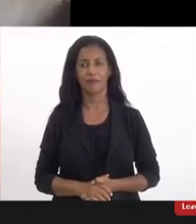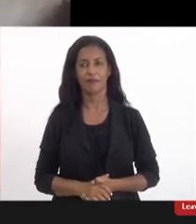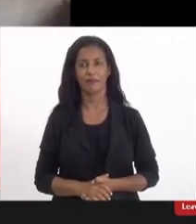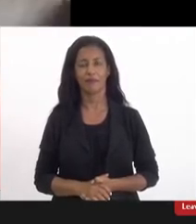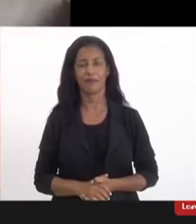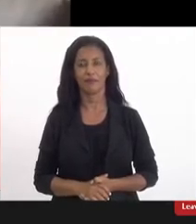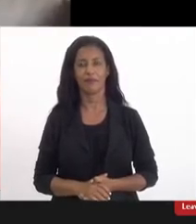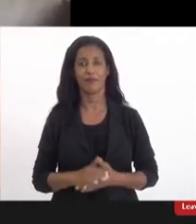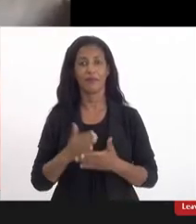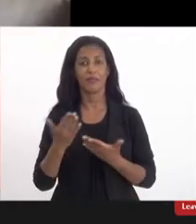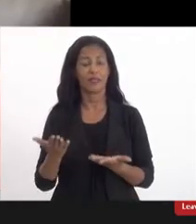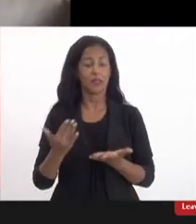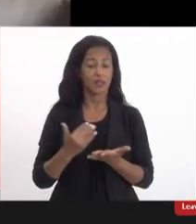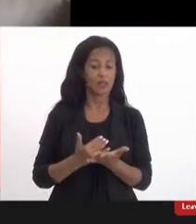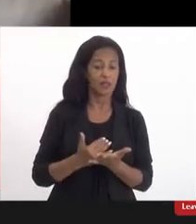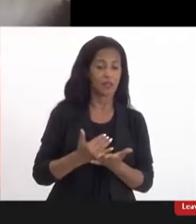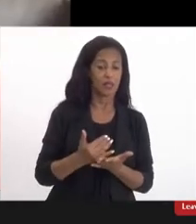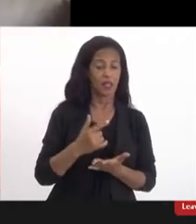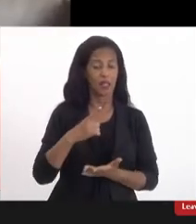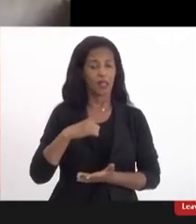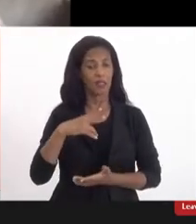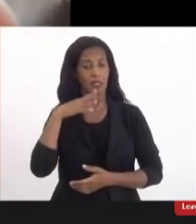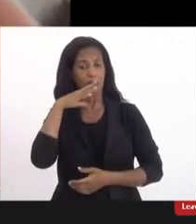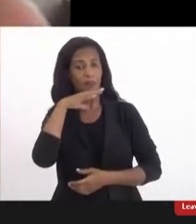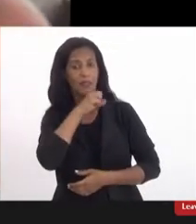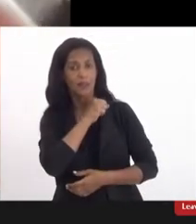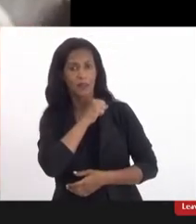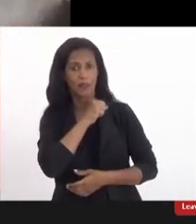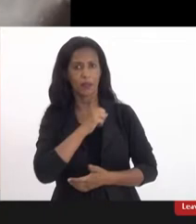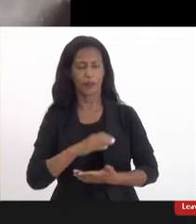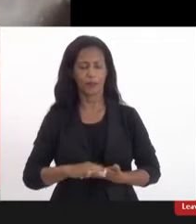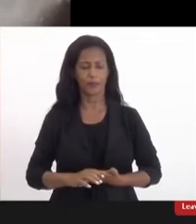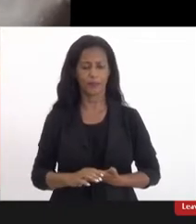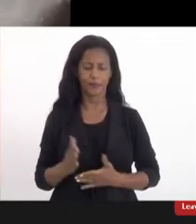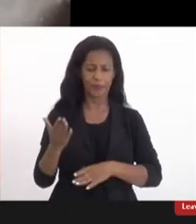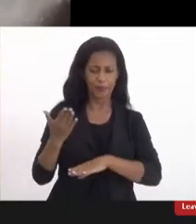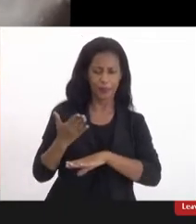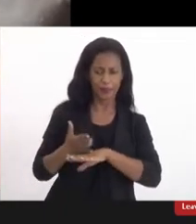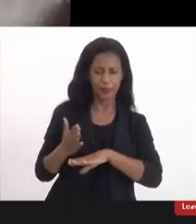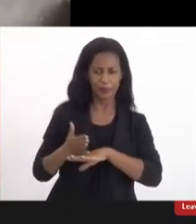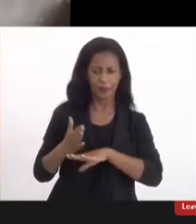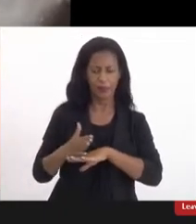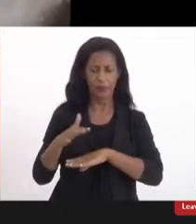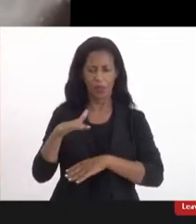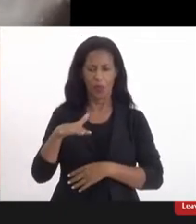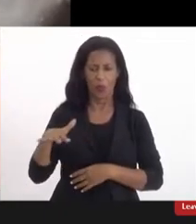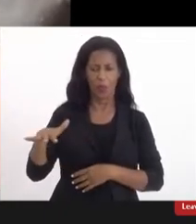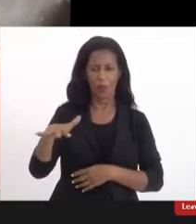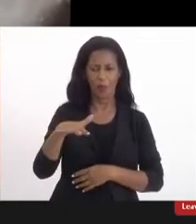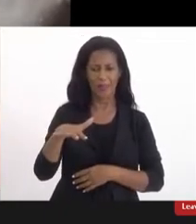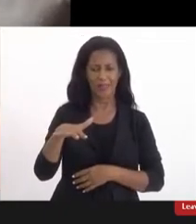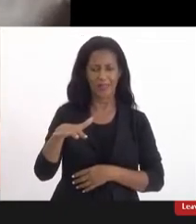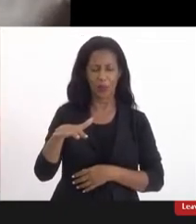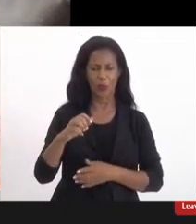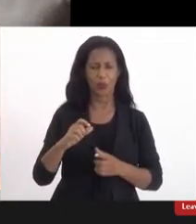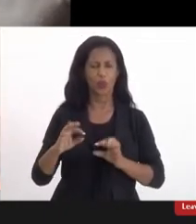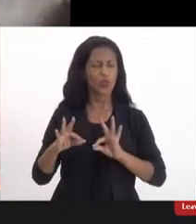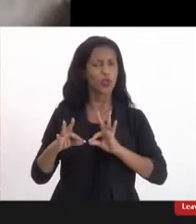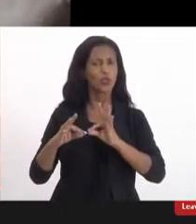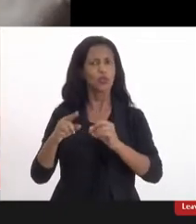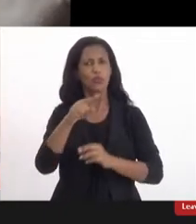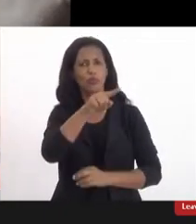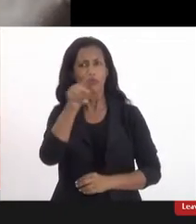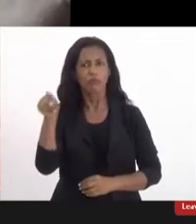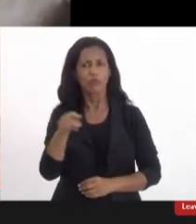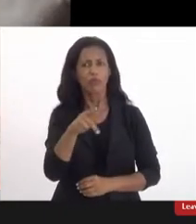e desde então a gente tem percebido na prática a questão da ocupação dos espaços de tudo que vocês